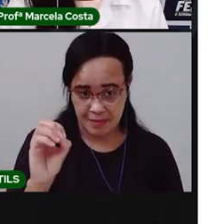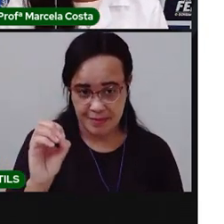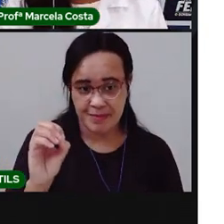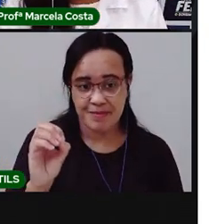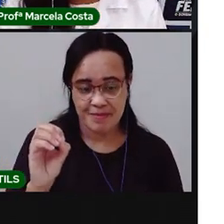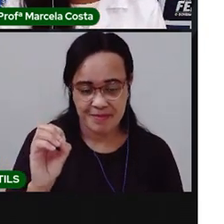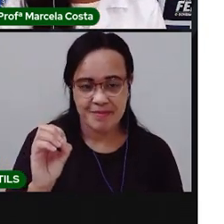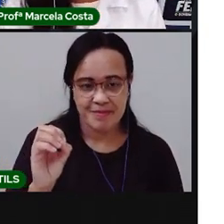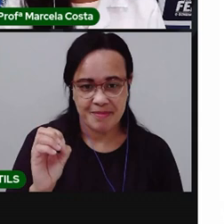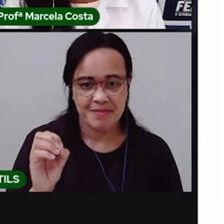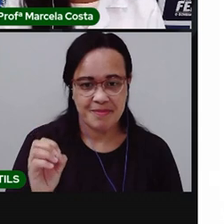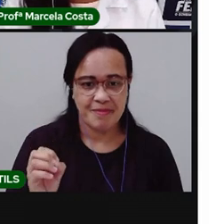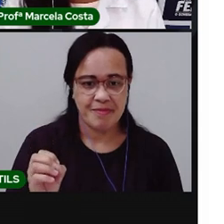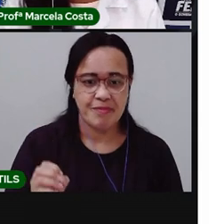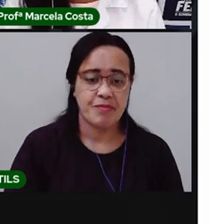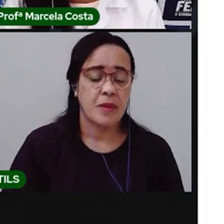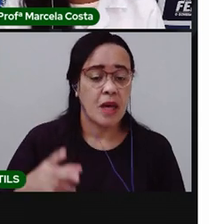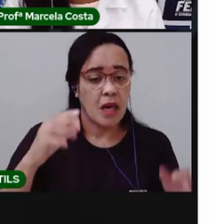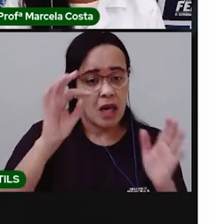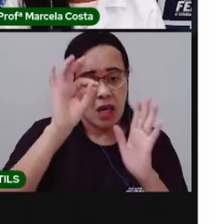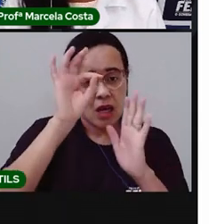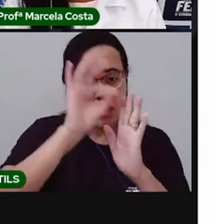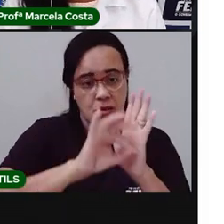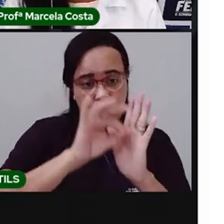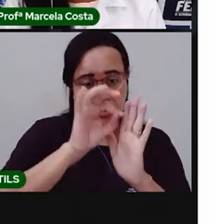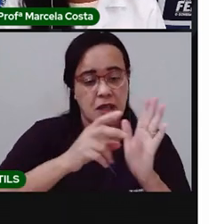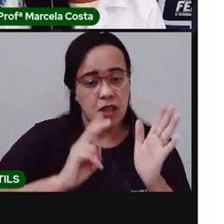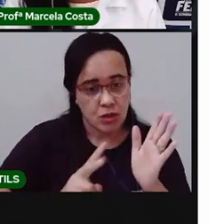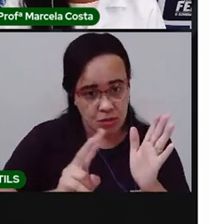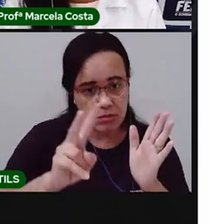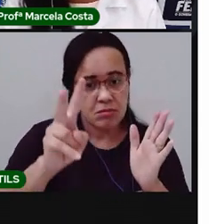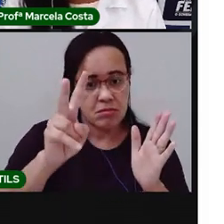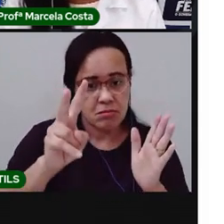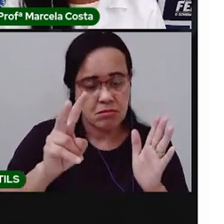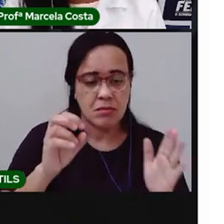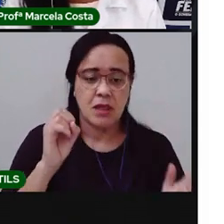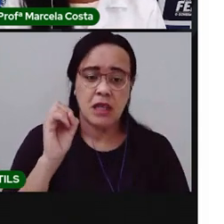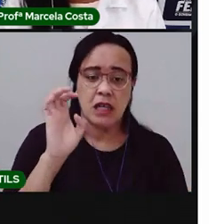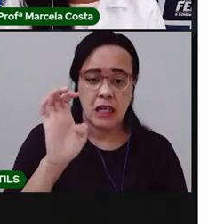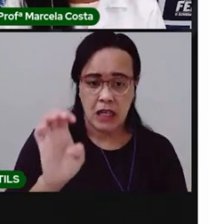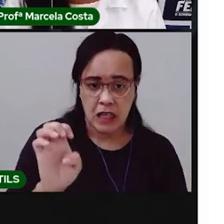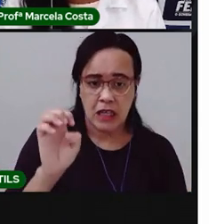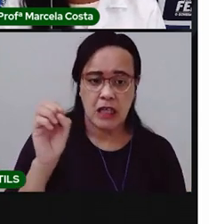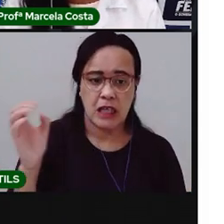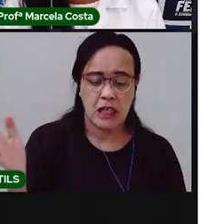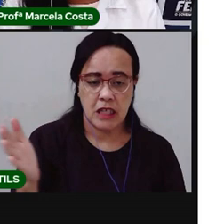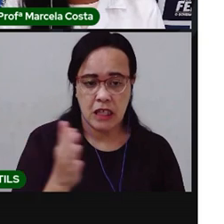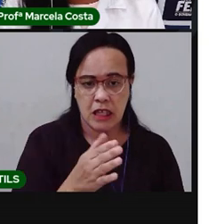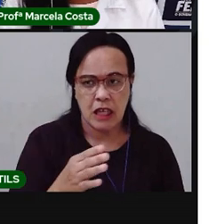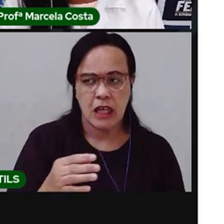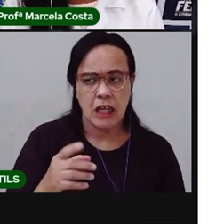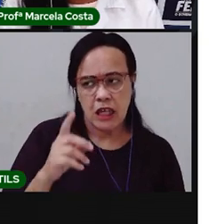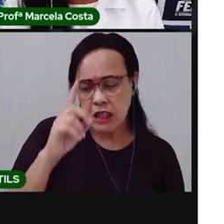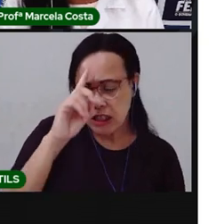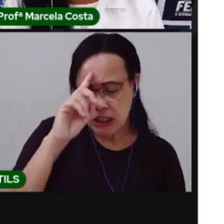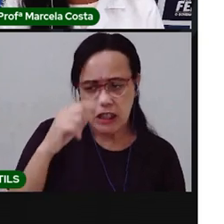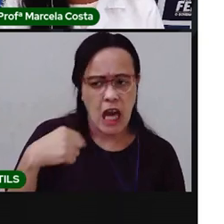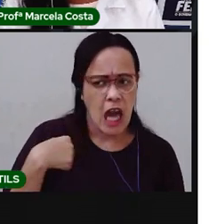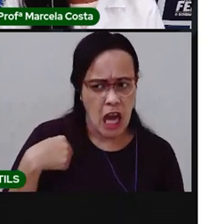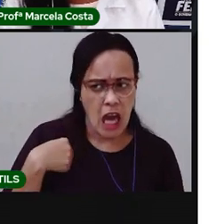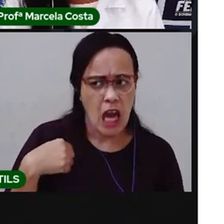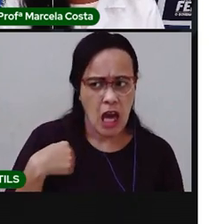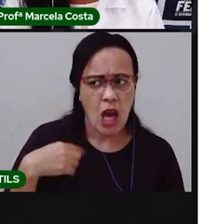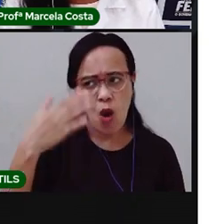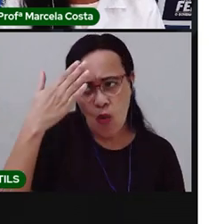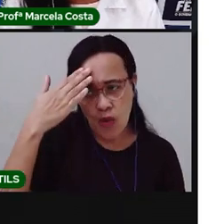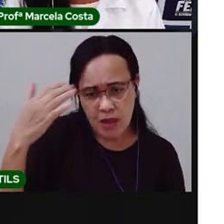Vamos continuar a leitura. E soubesse nadar. Eu